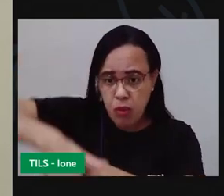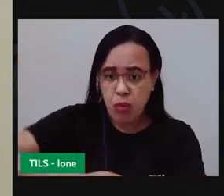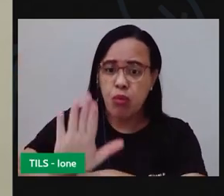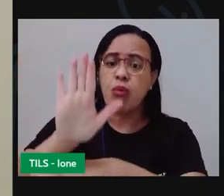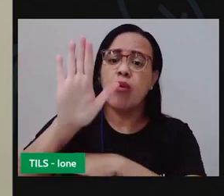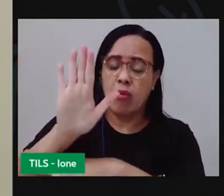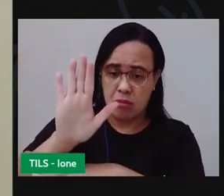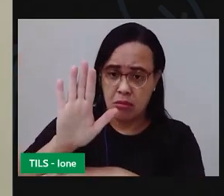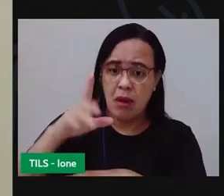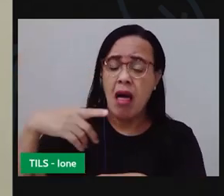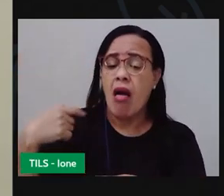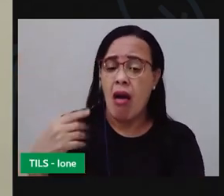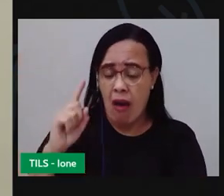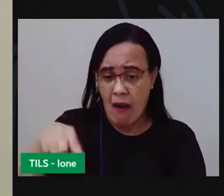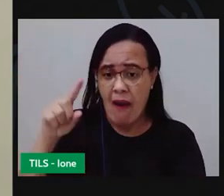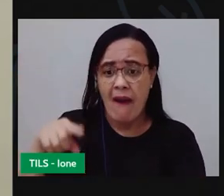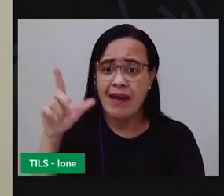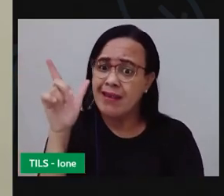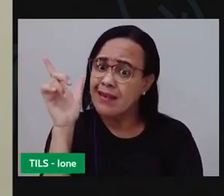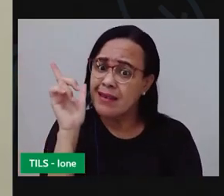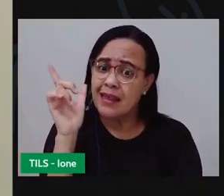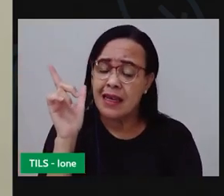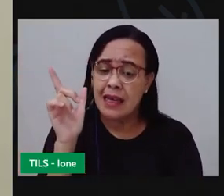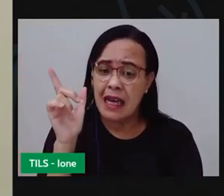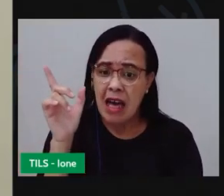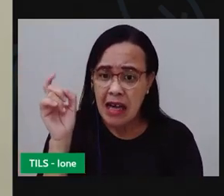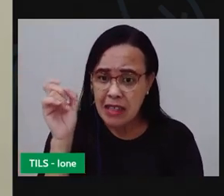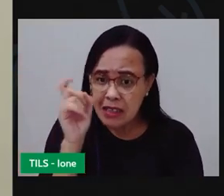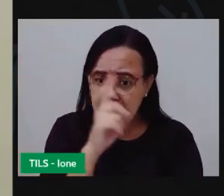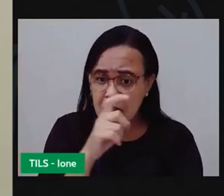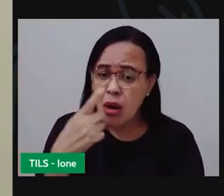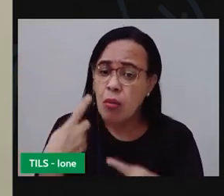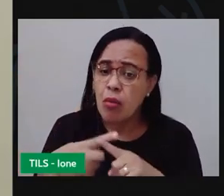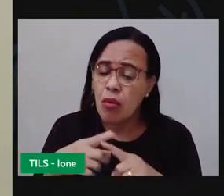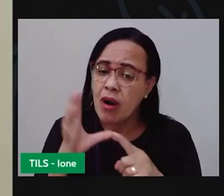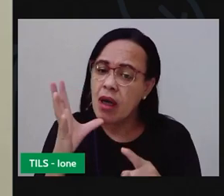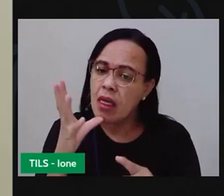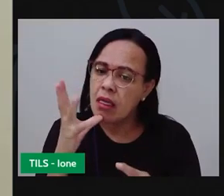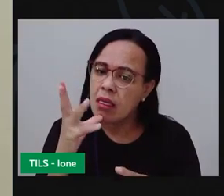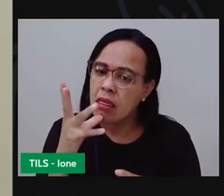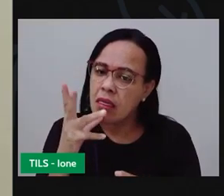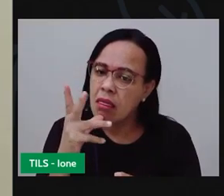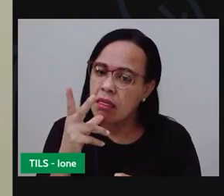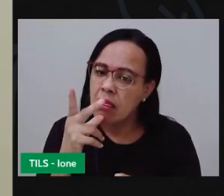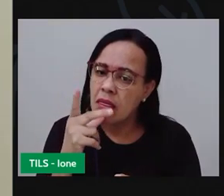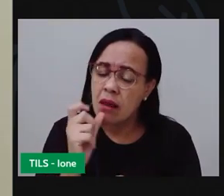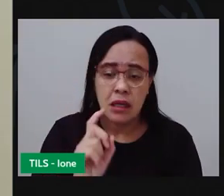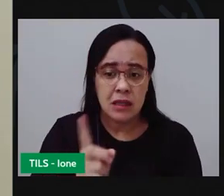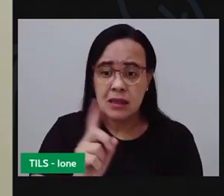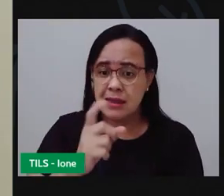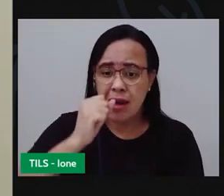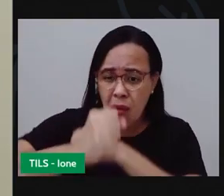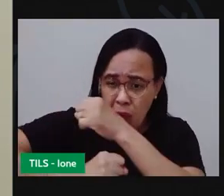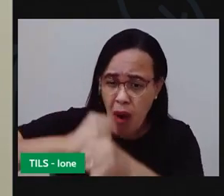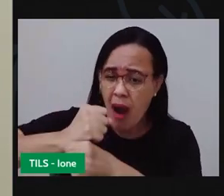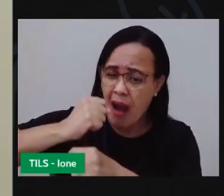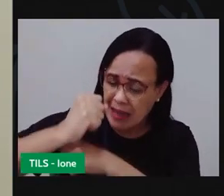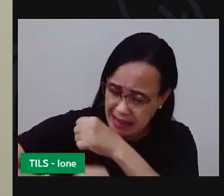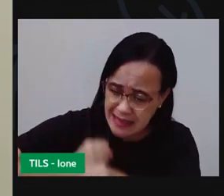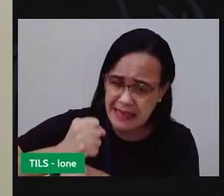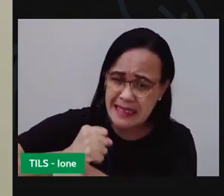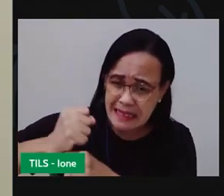decomposição, que é a quebra dessa matéria em diferentes pequenas